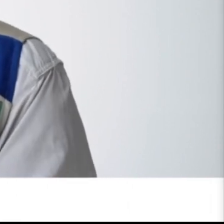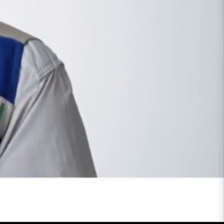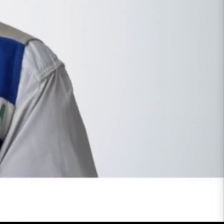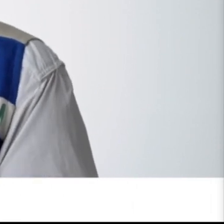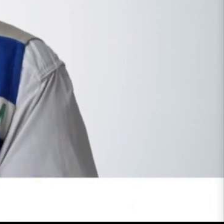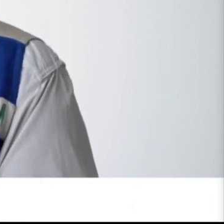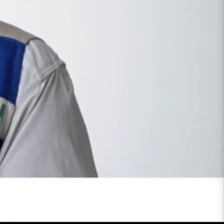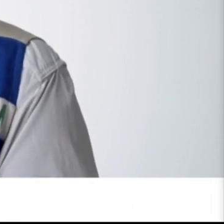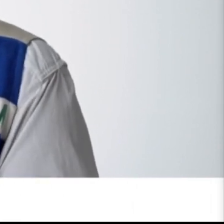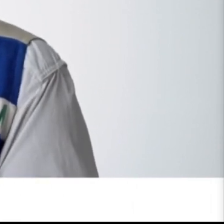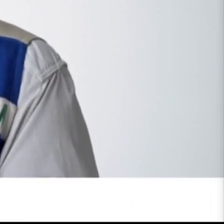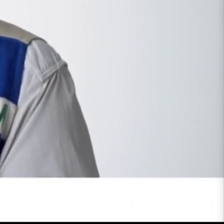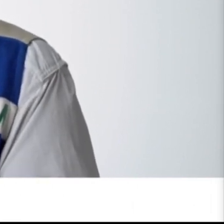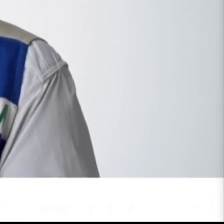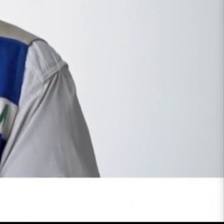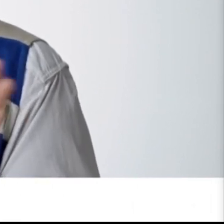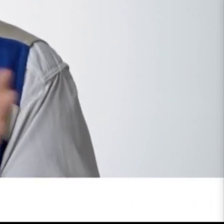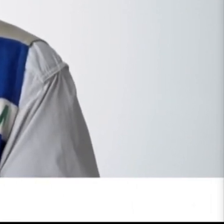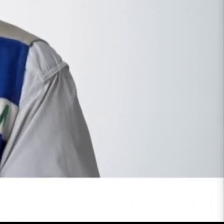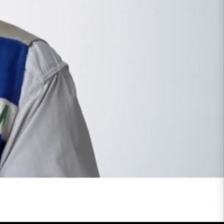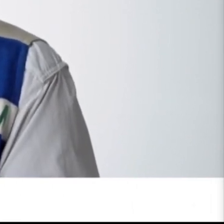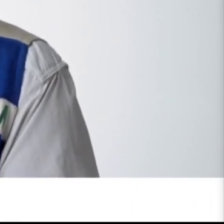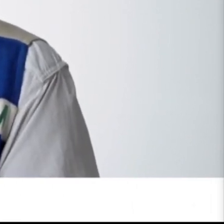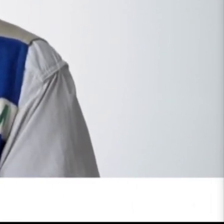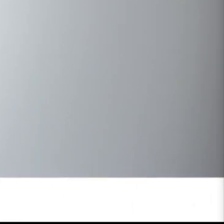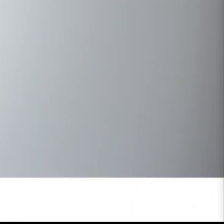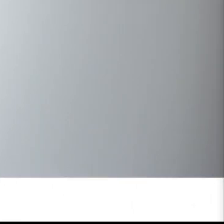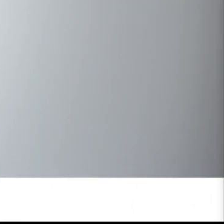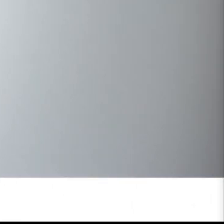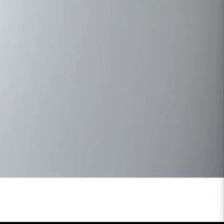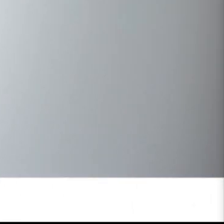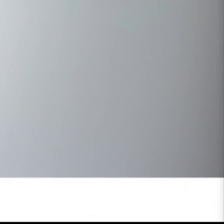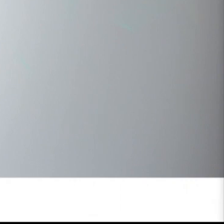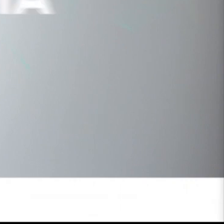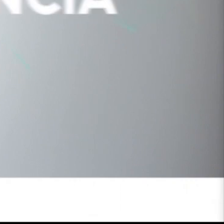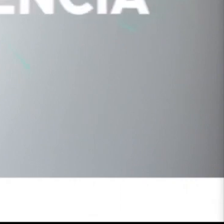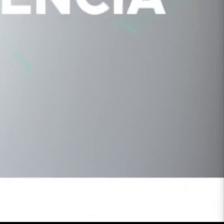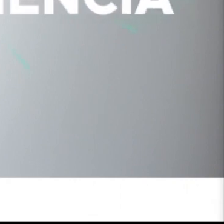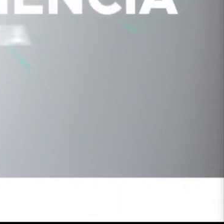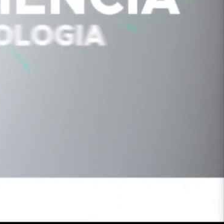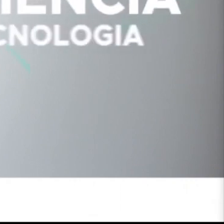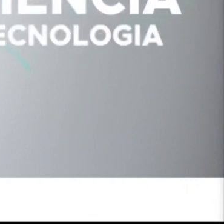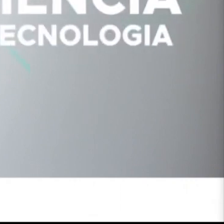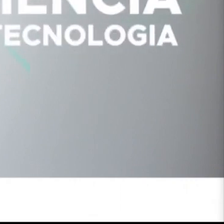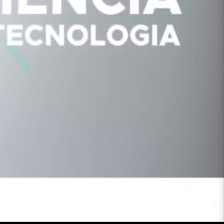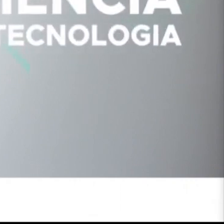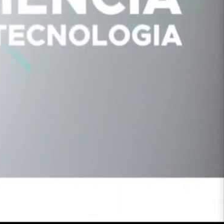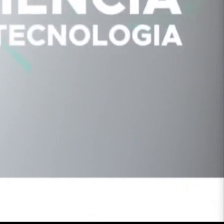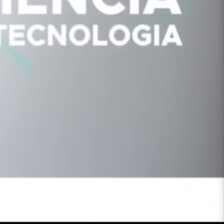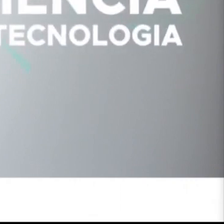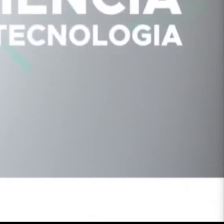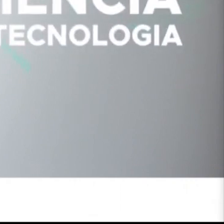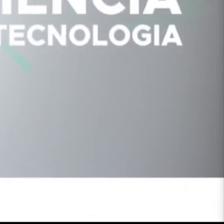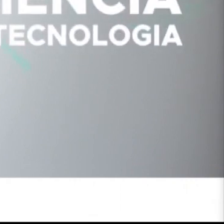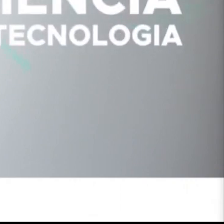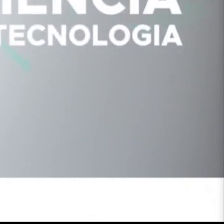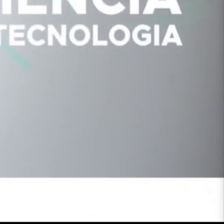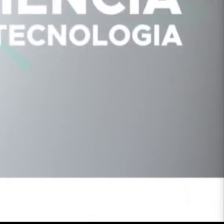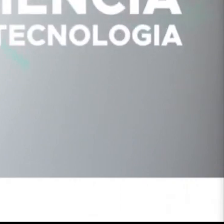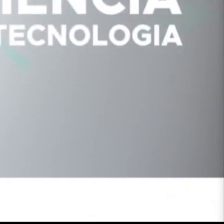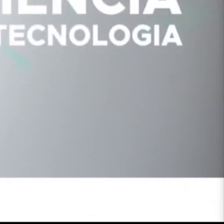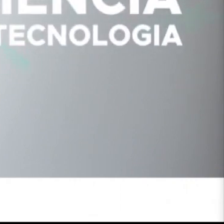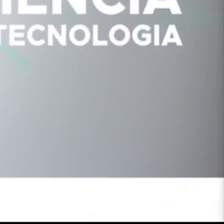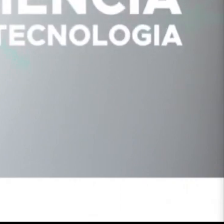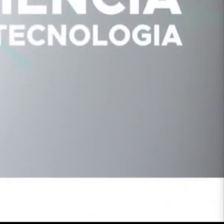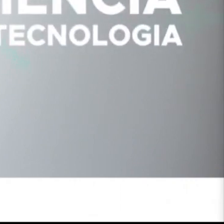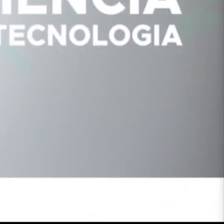Porque esse mesmo raciocínio cabe para tudo na vida. Eu vou ser o senador da ciência e da tecnologia. Isso é bom para o Brasil